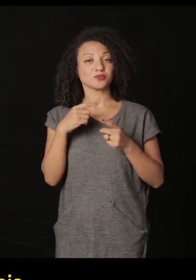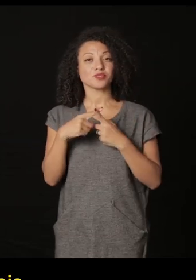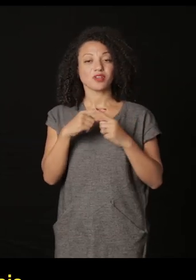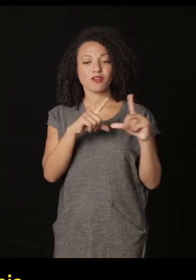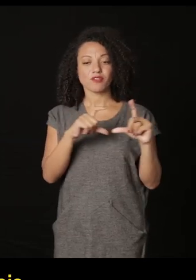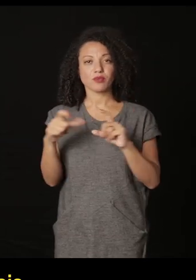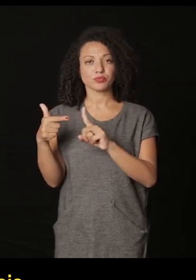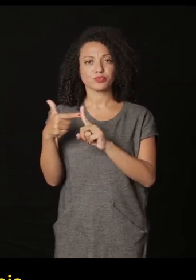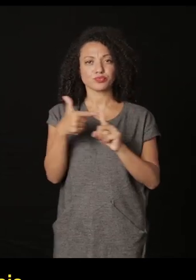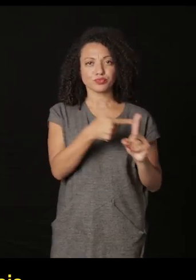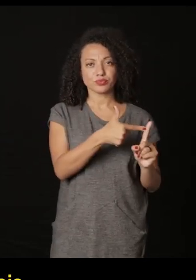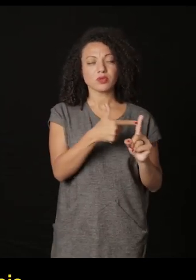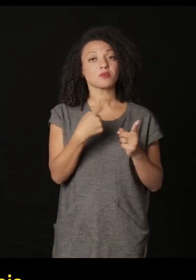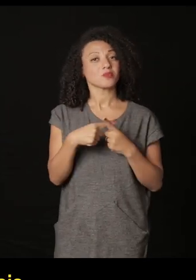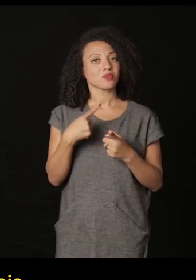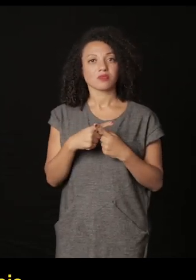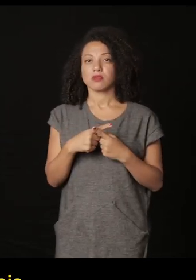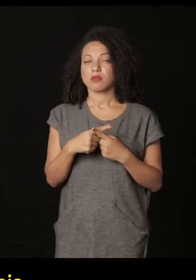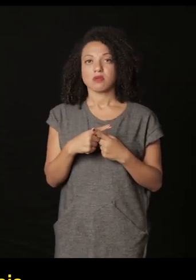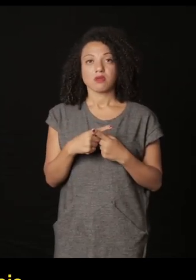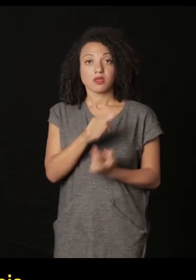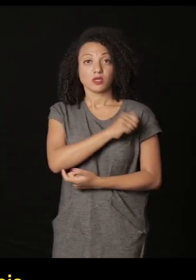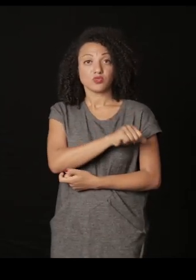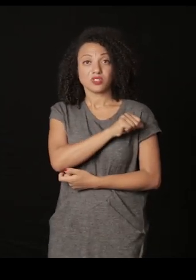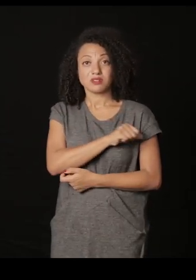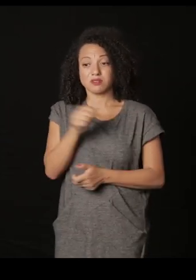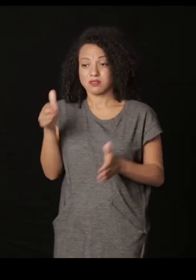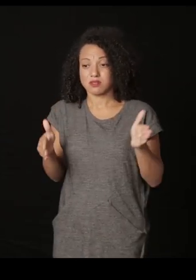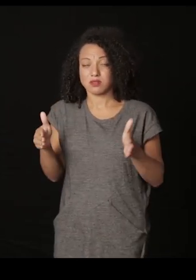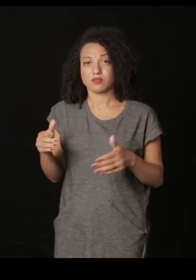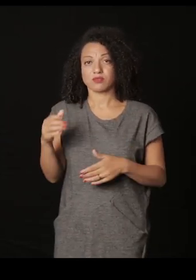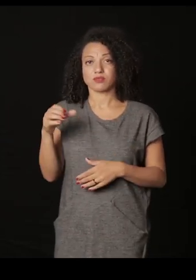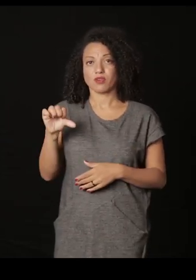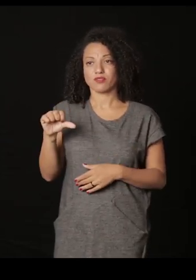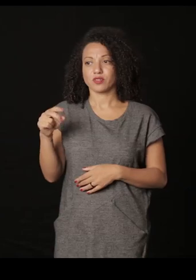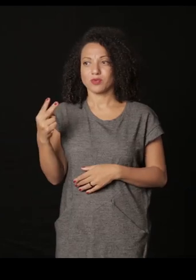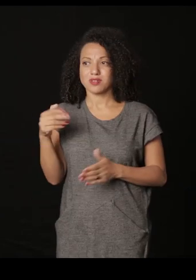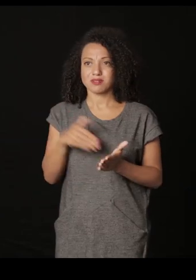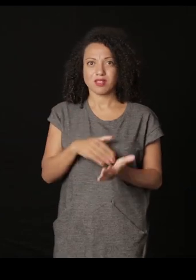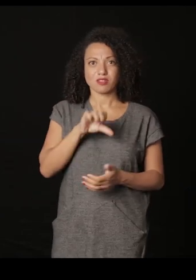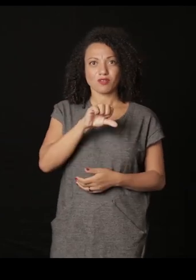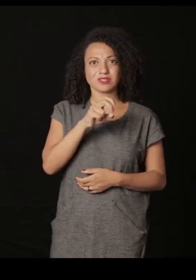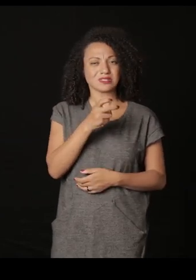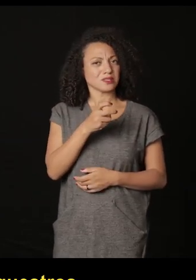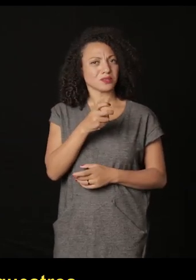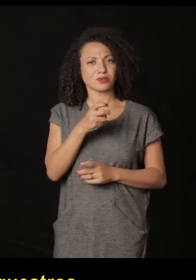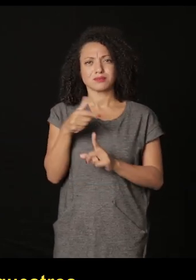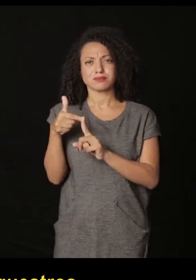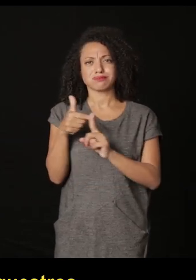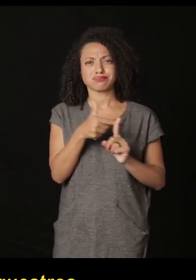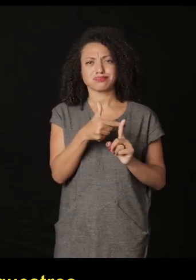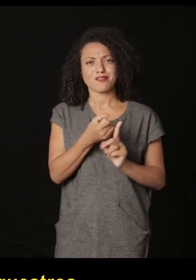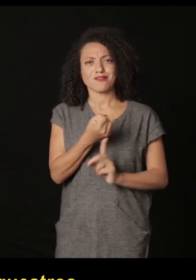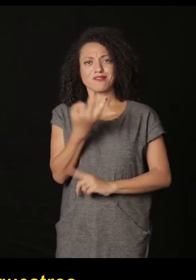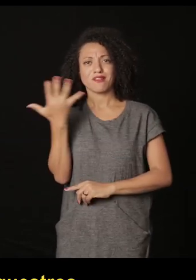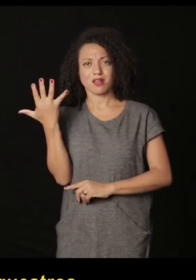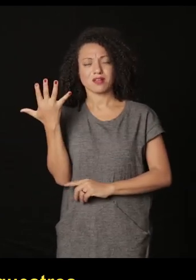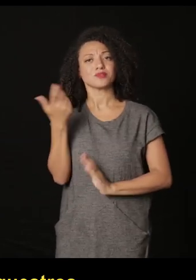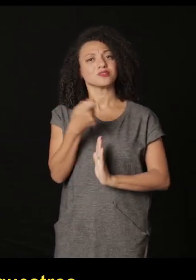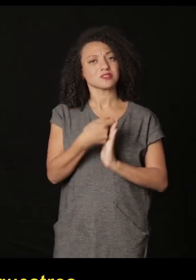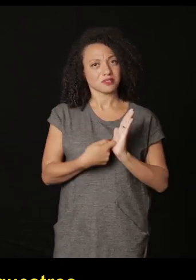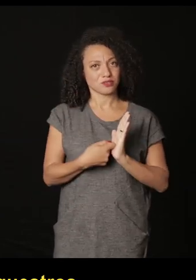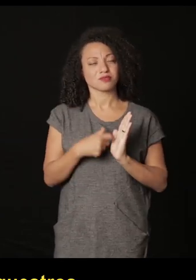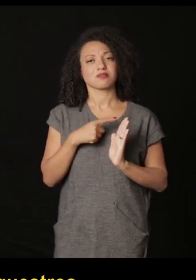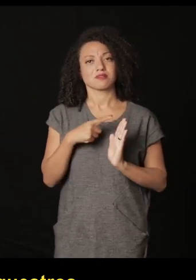de sequestro que era o que mais acontecia no Rio de Janeiro entre 92 e 95 então eu tenho vários textos